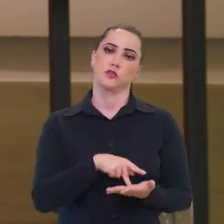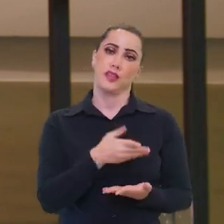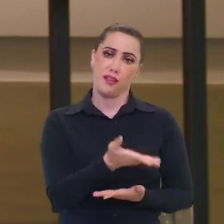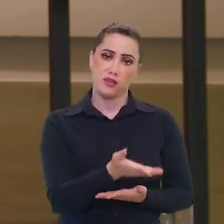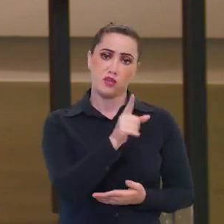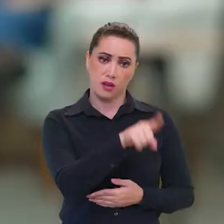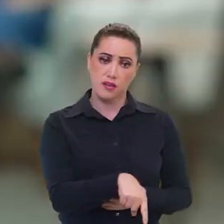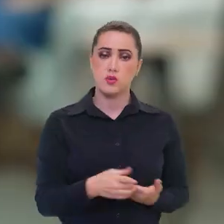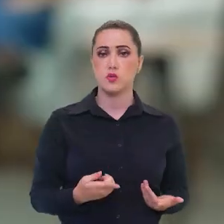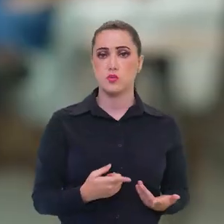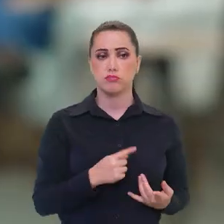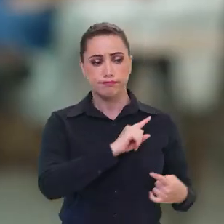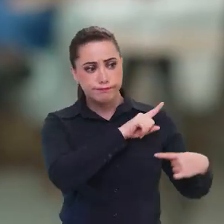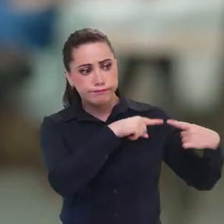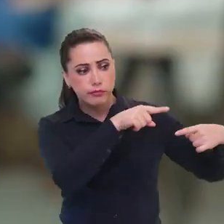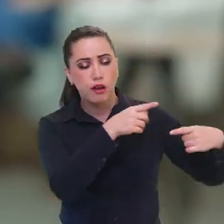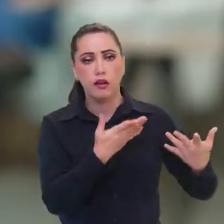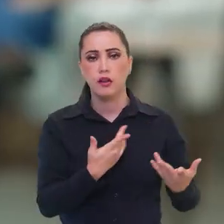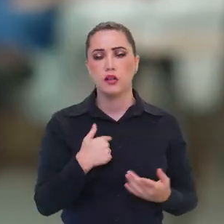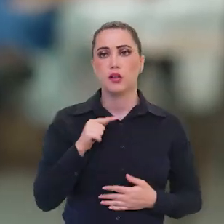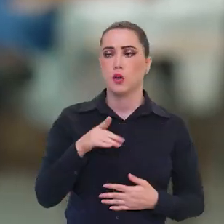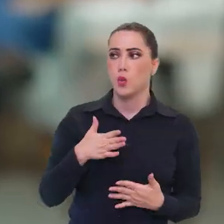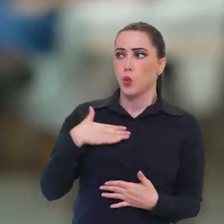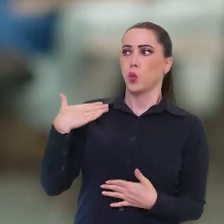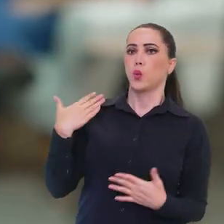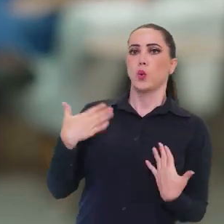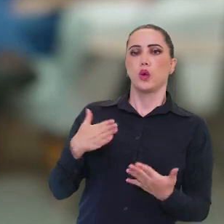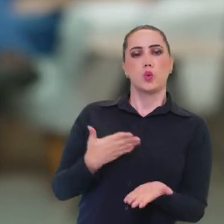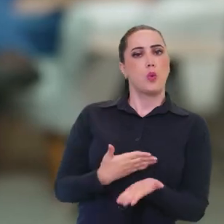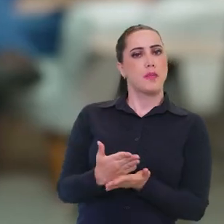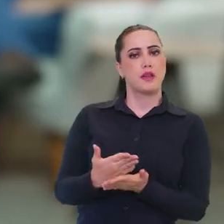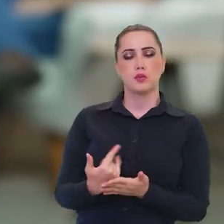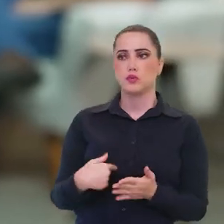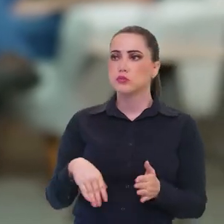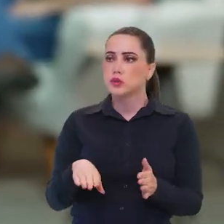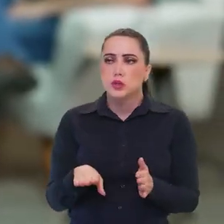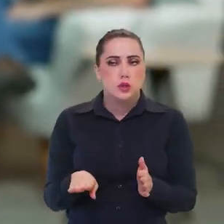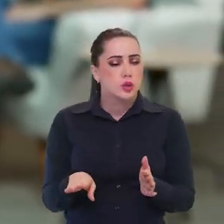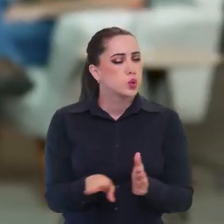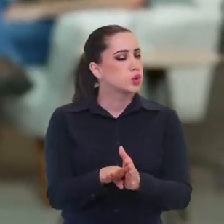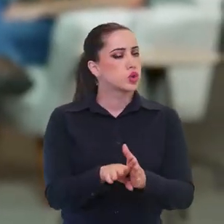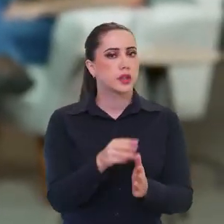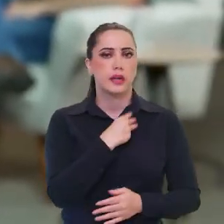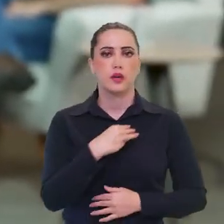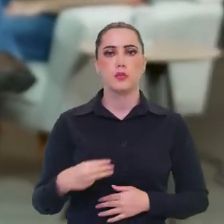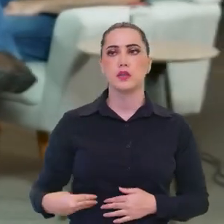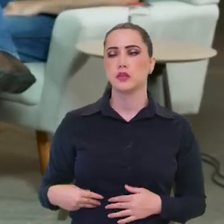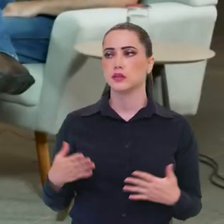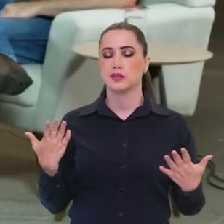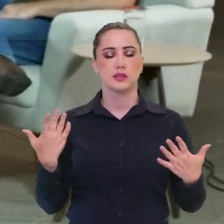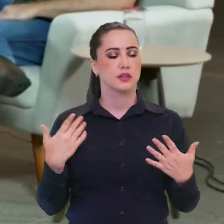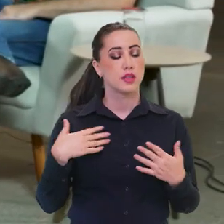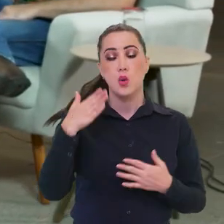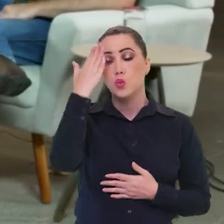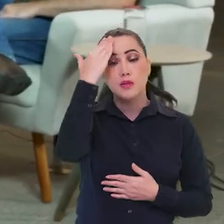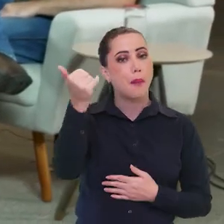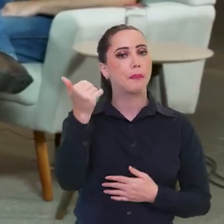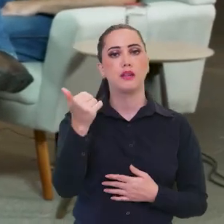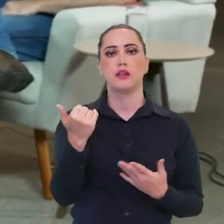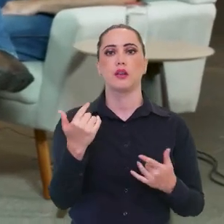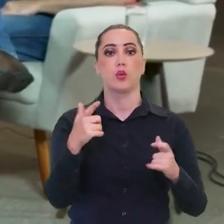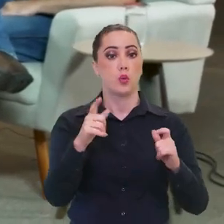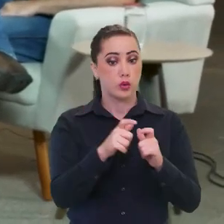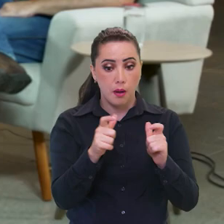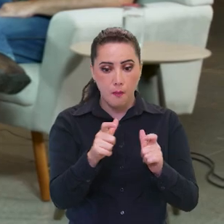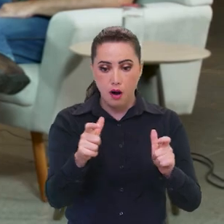é a vida real. E eu me assustei um pouco logo na chegada, porque eu não fazia ideia do tamanho do